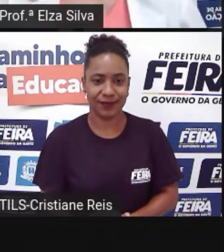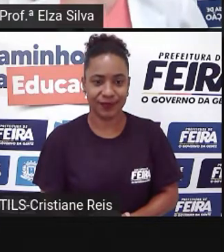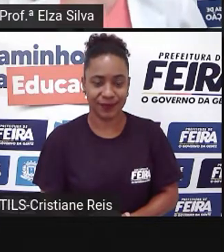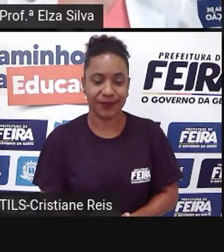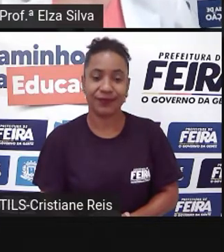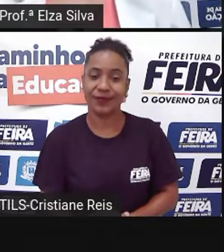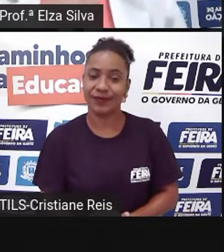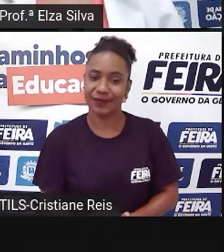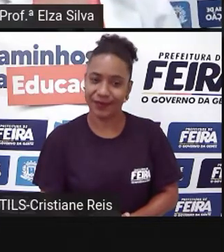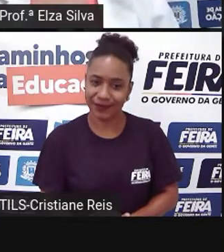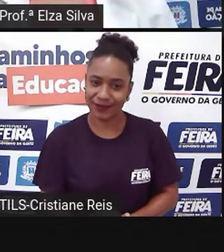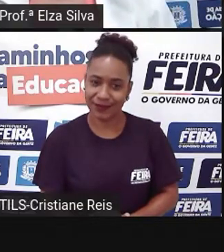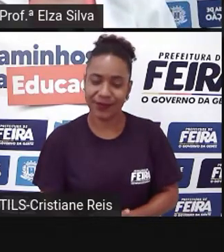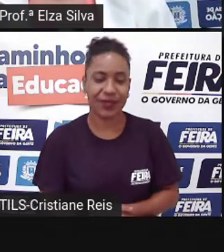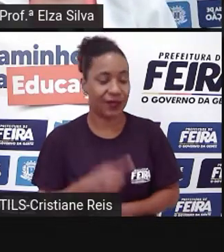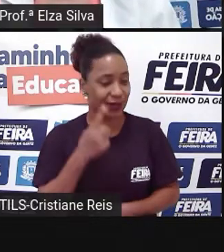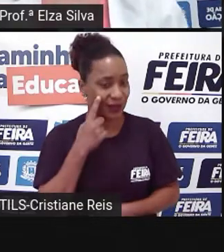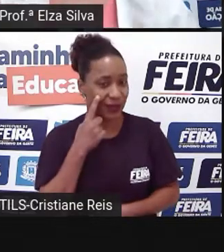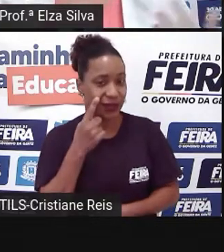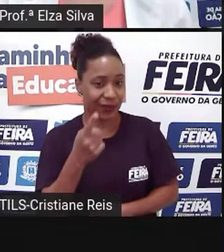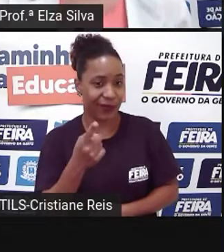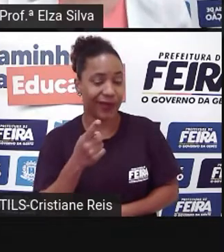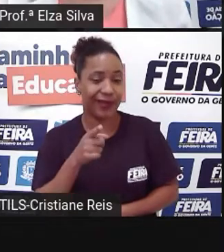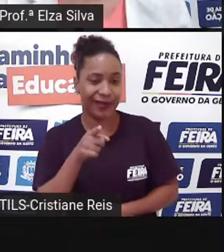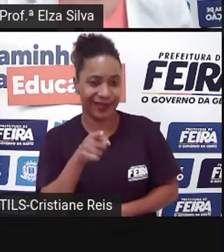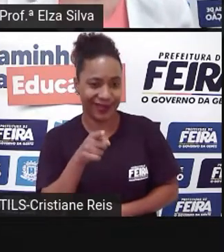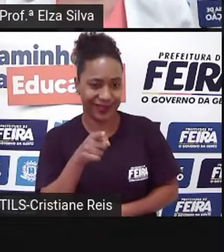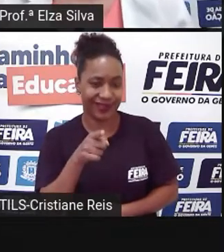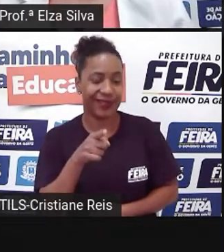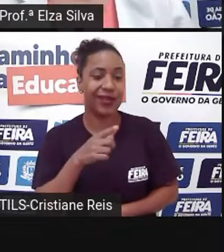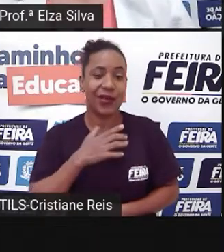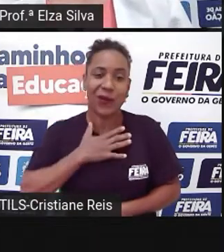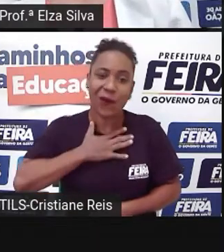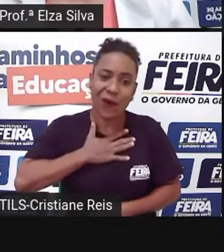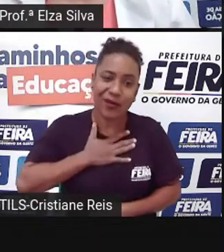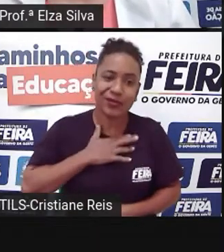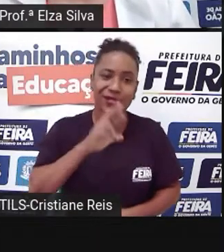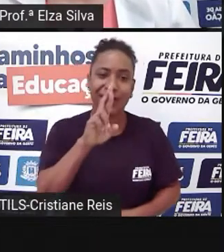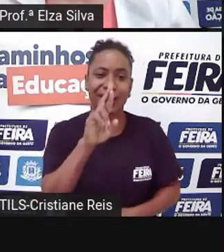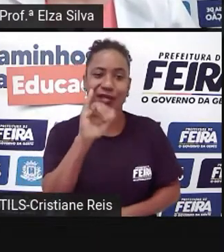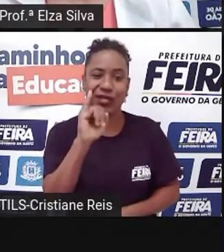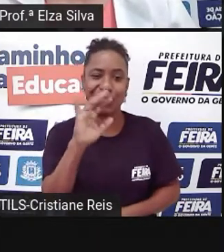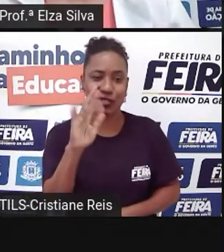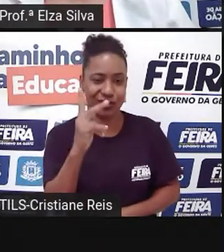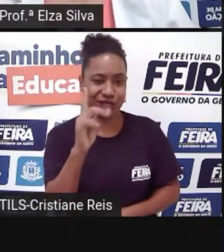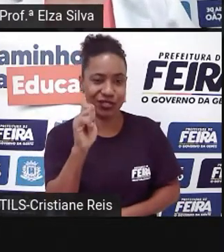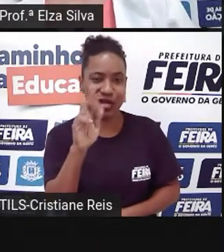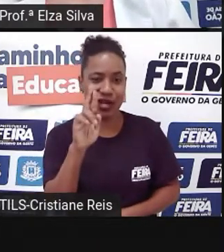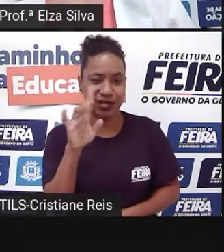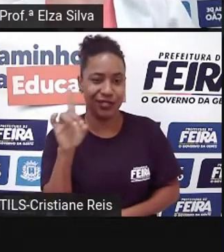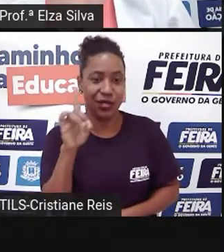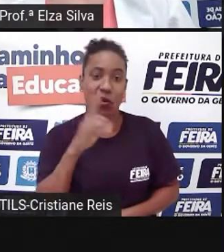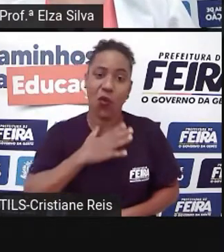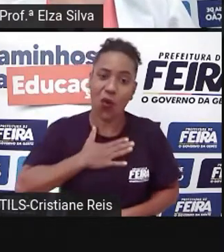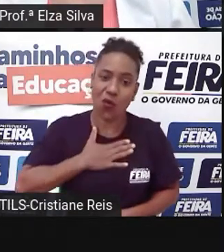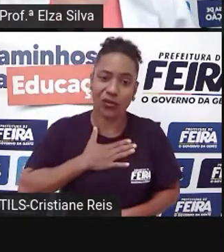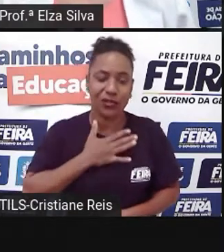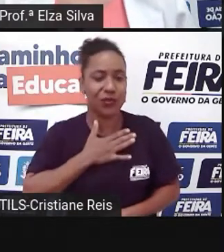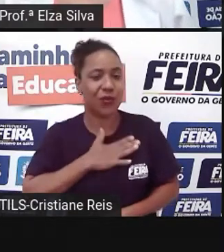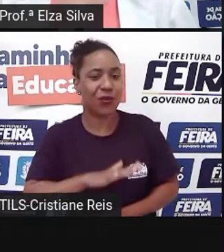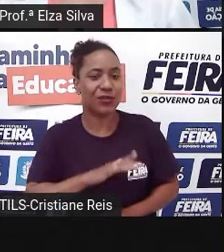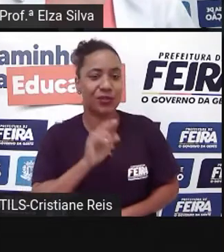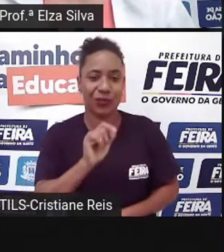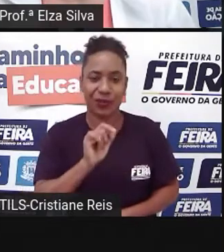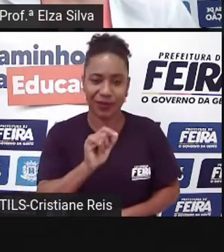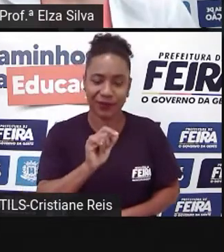vamos descobrir o que é que Richard Like and dislike Gosta e não gosta Ok? Ele diz